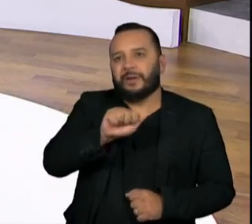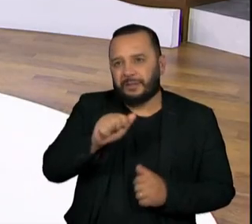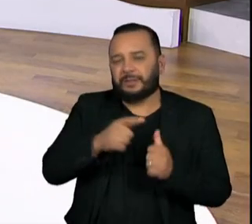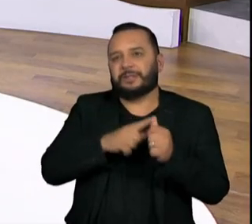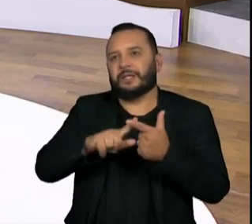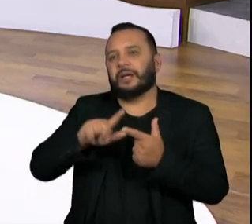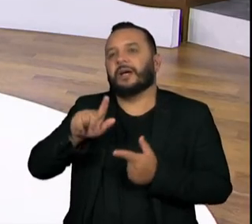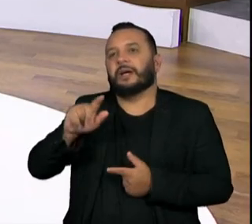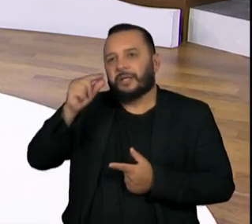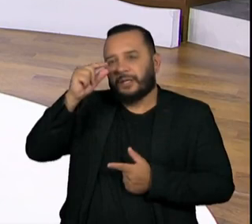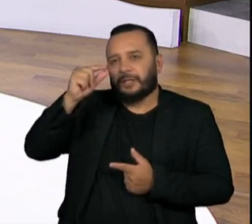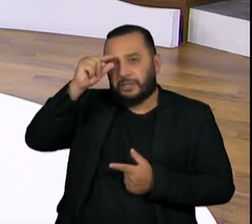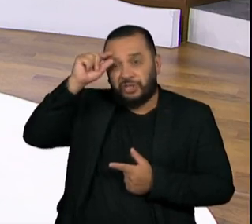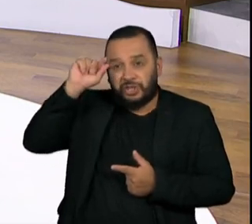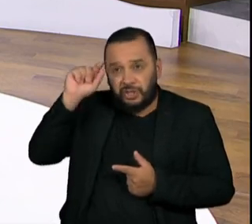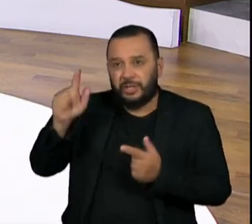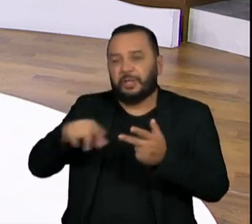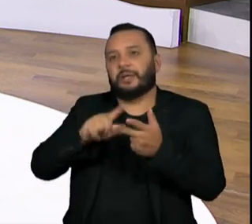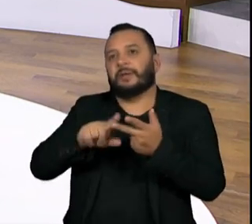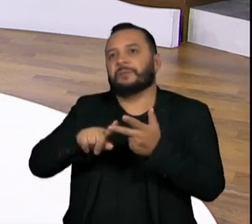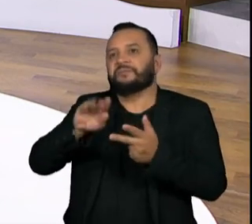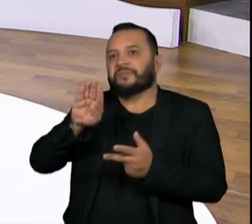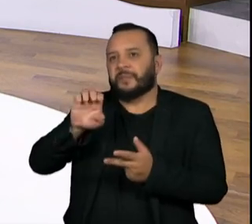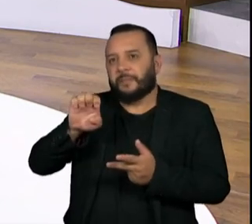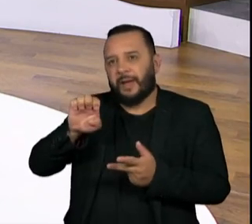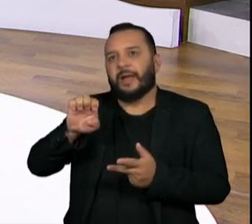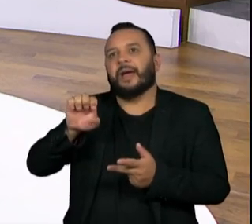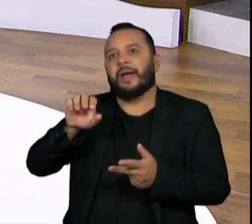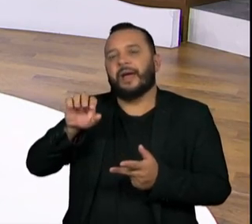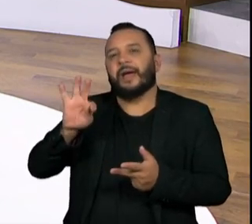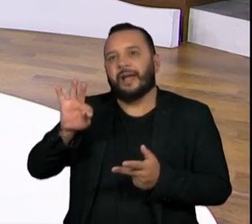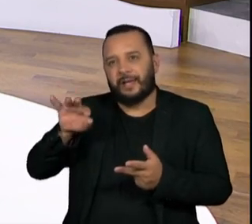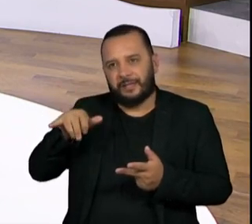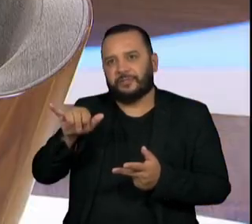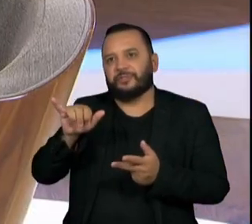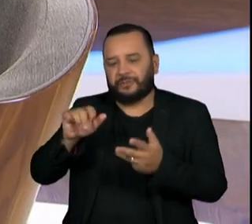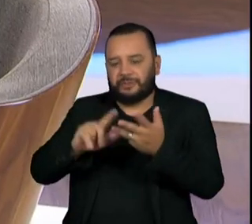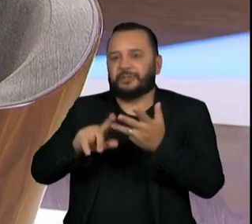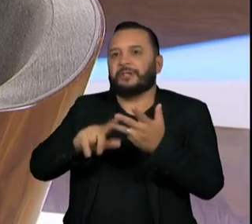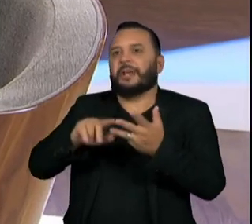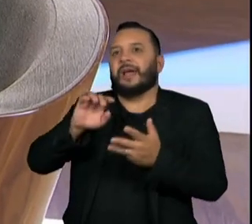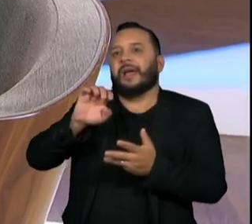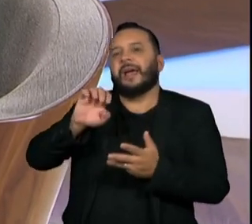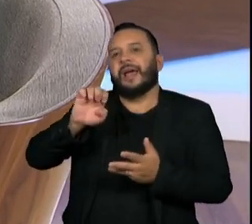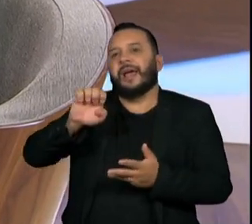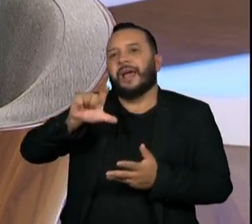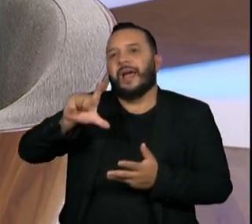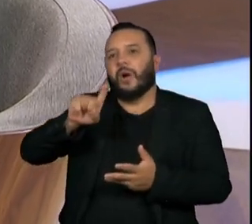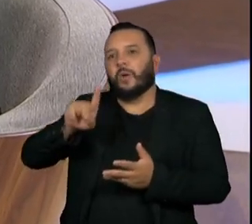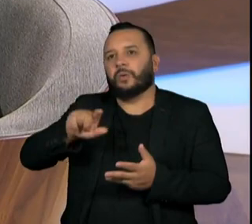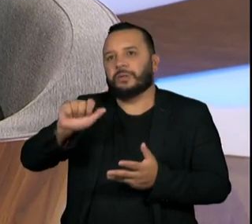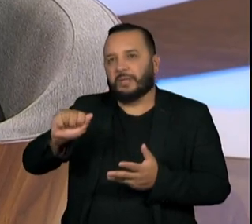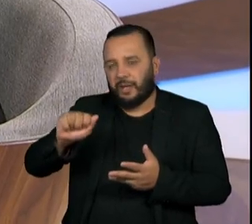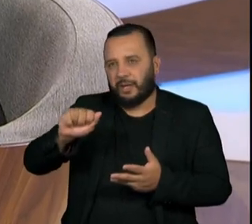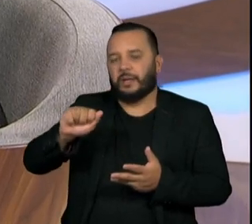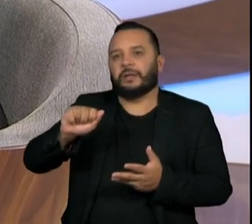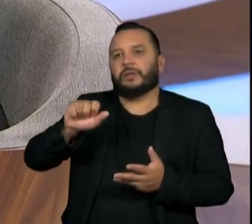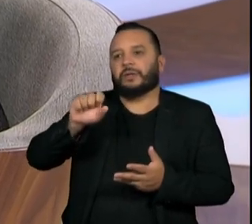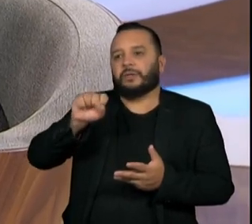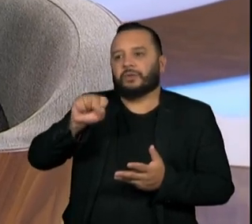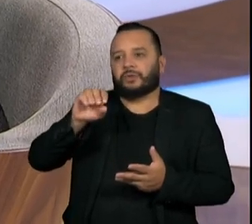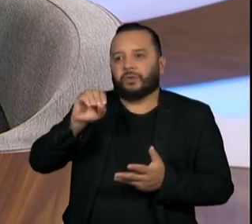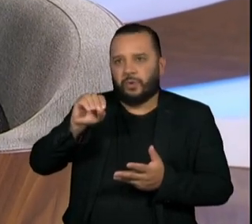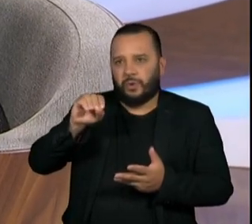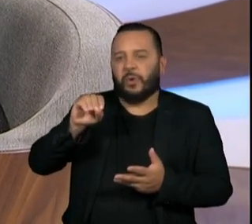Carvalho, Clara Nunes, Elza Soares. Eu canto samba e sempre cantei. Então, desde pequenininha. E